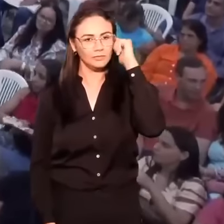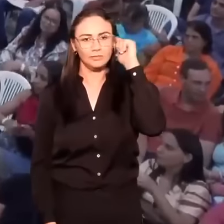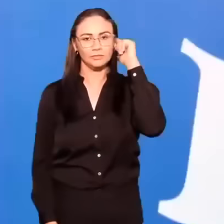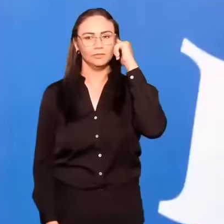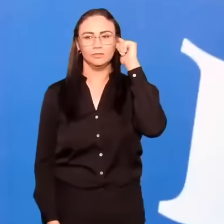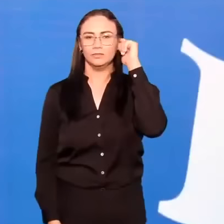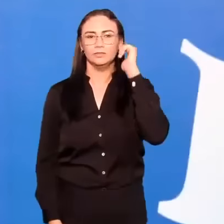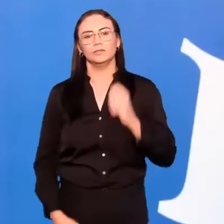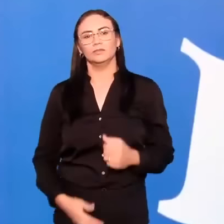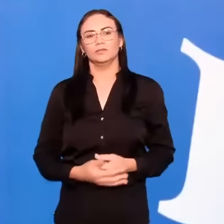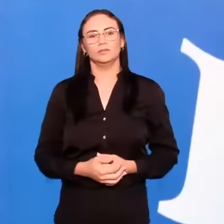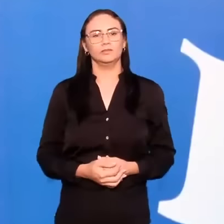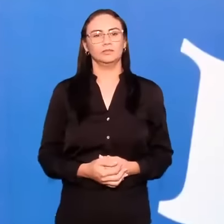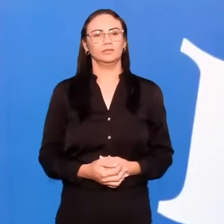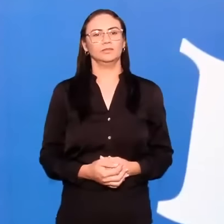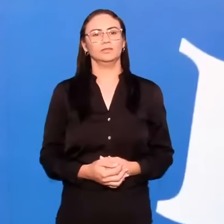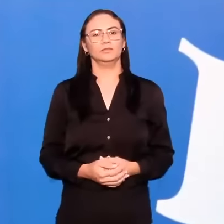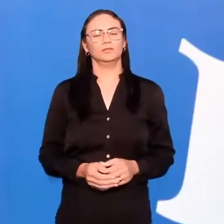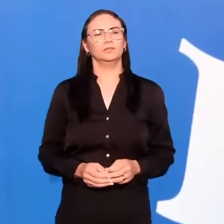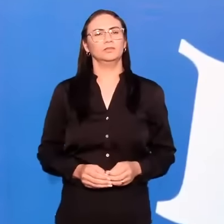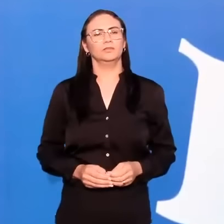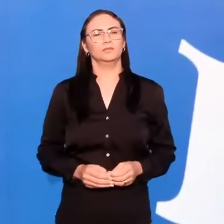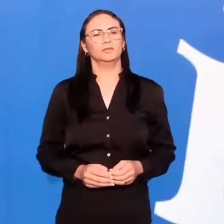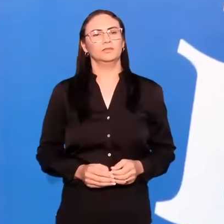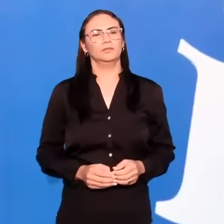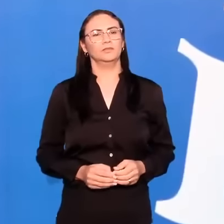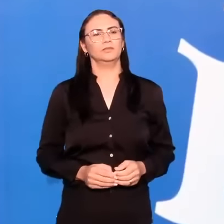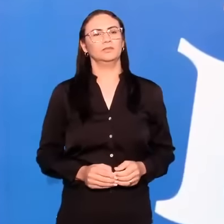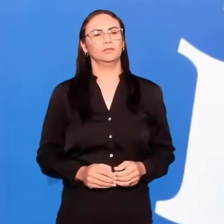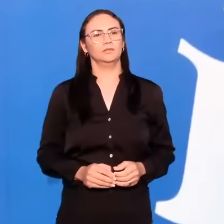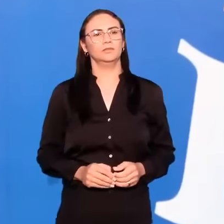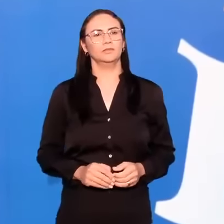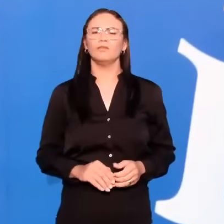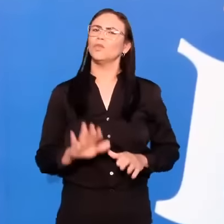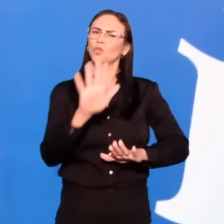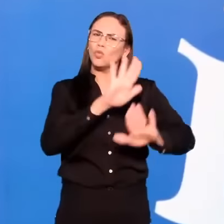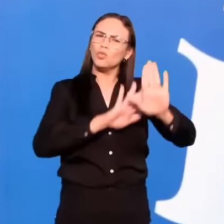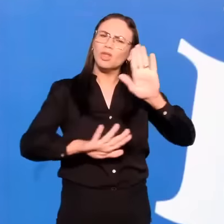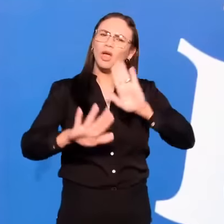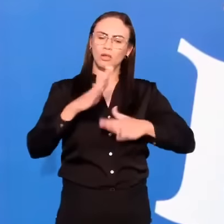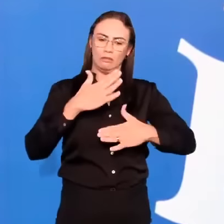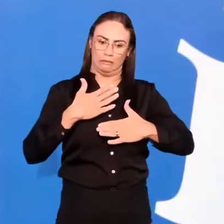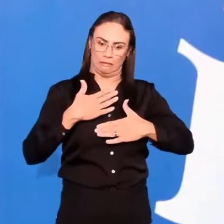Não usar, cuidado com a tua nudez.